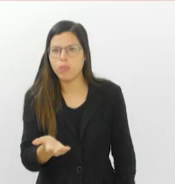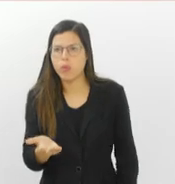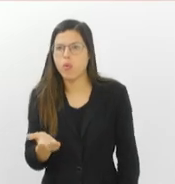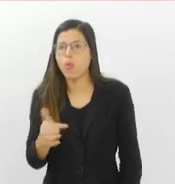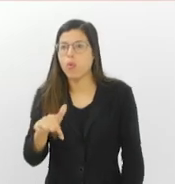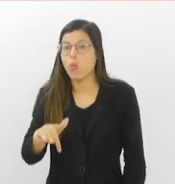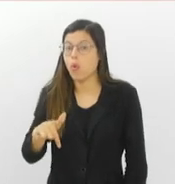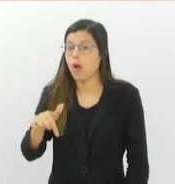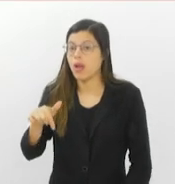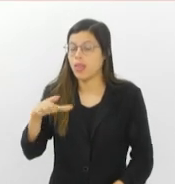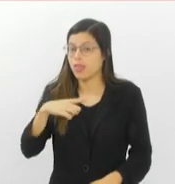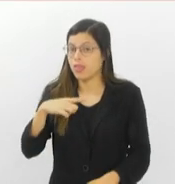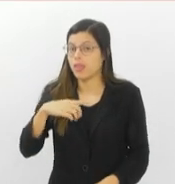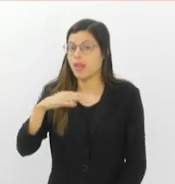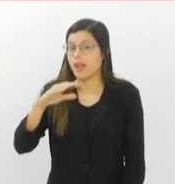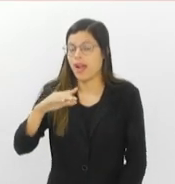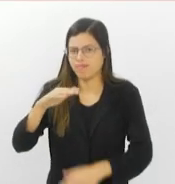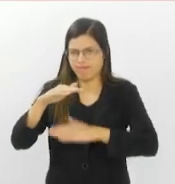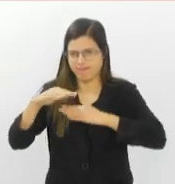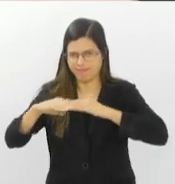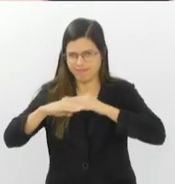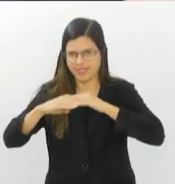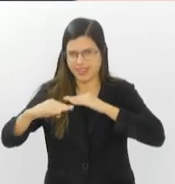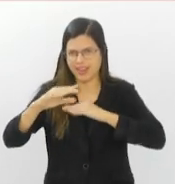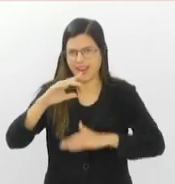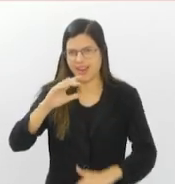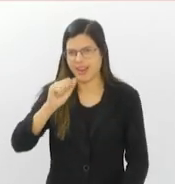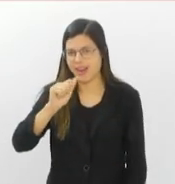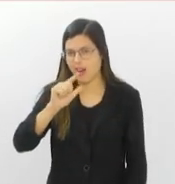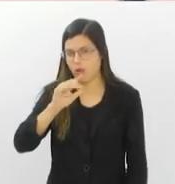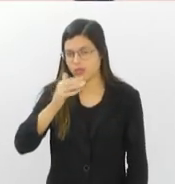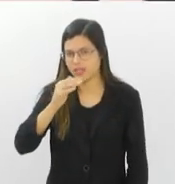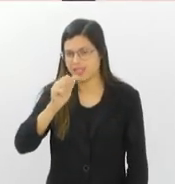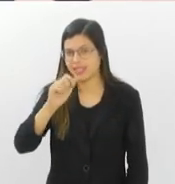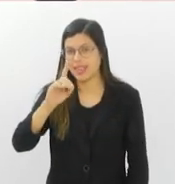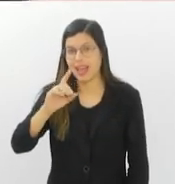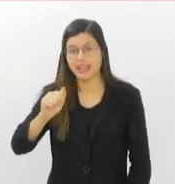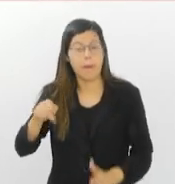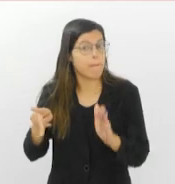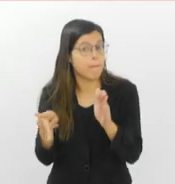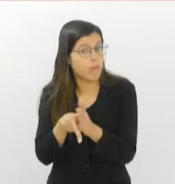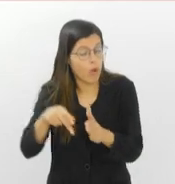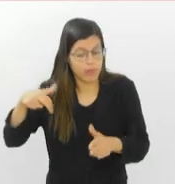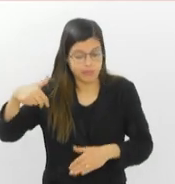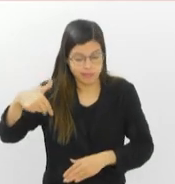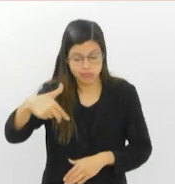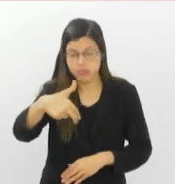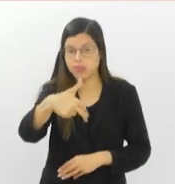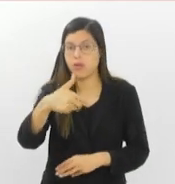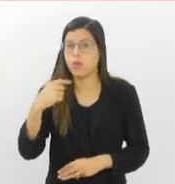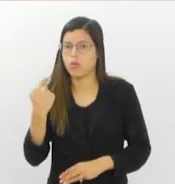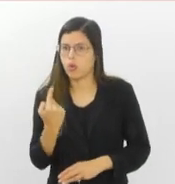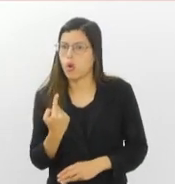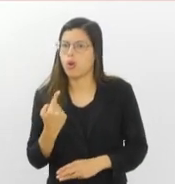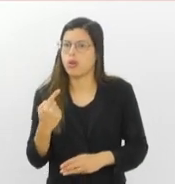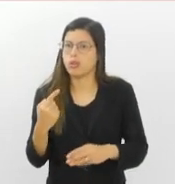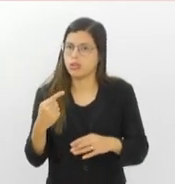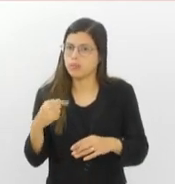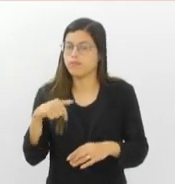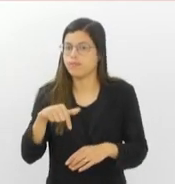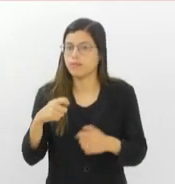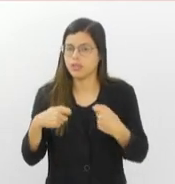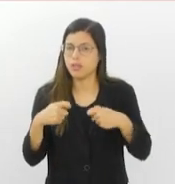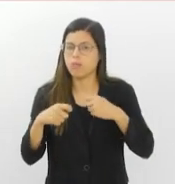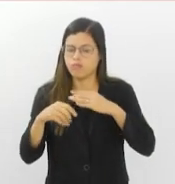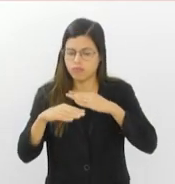a calçada é o lugar sagrado do pedestre, né? Então, nós temos o direito de andar na via, temos preferência sobre os demais veículos e não é só